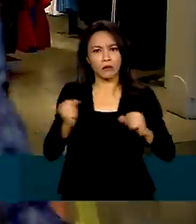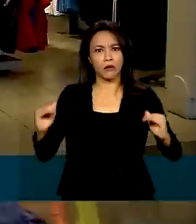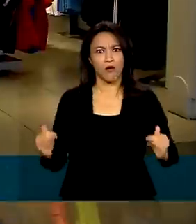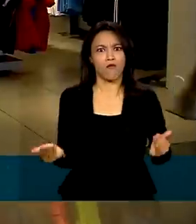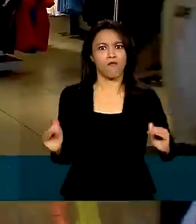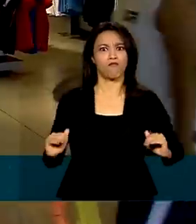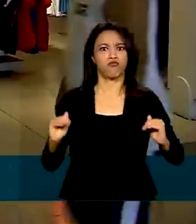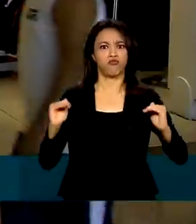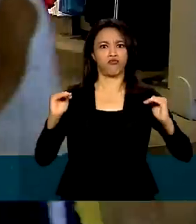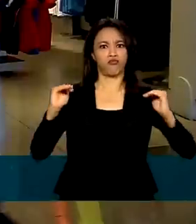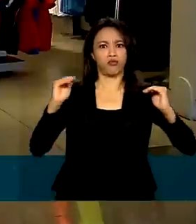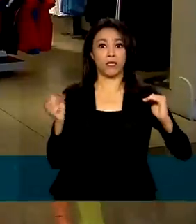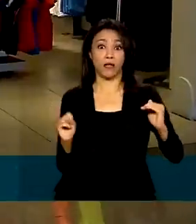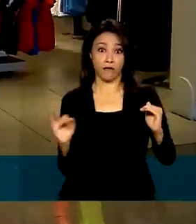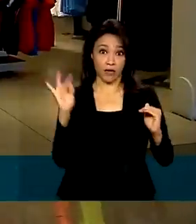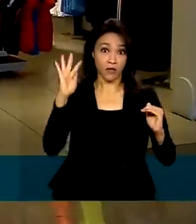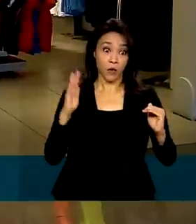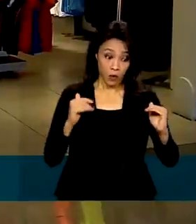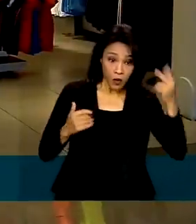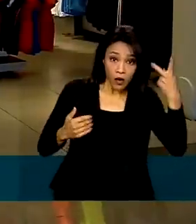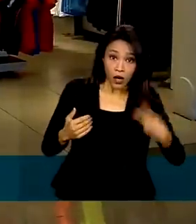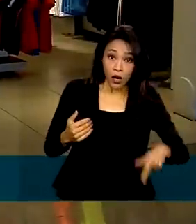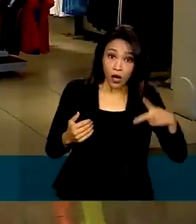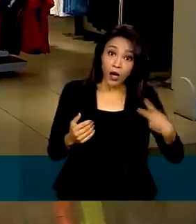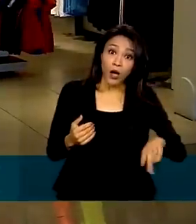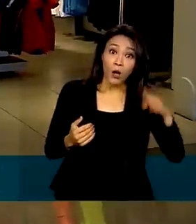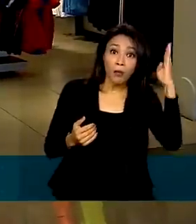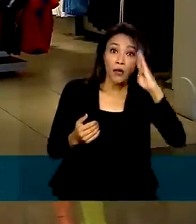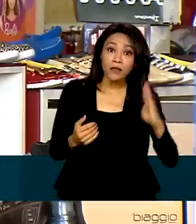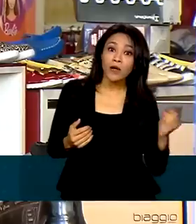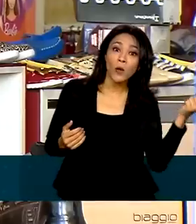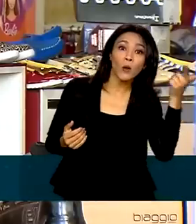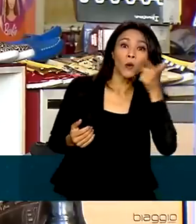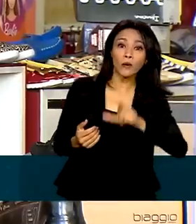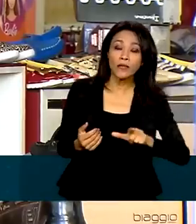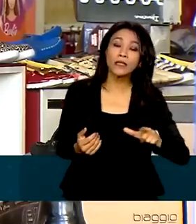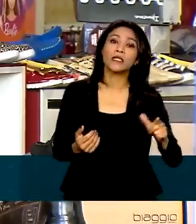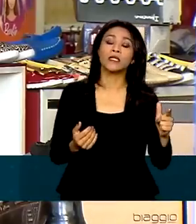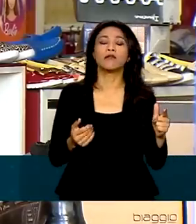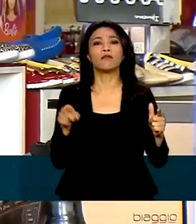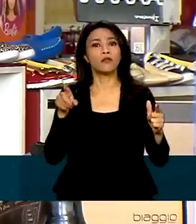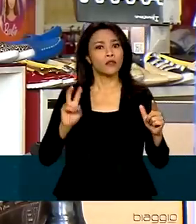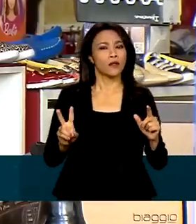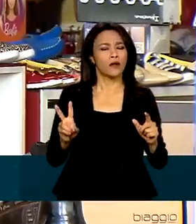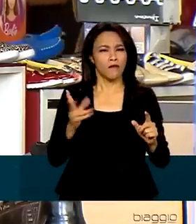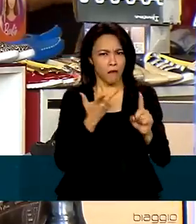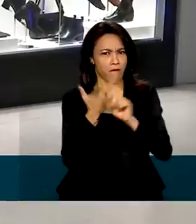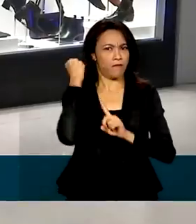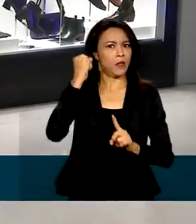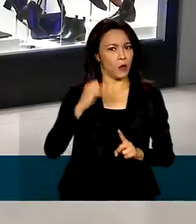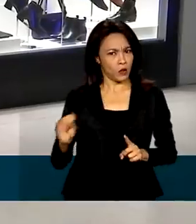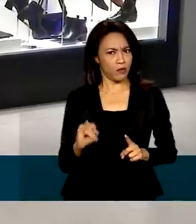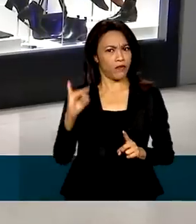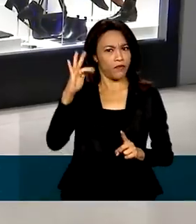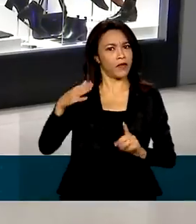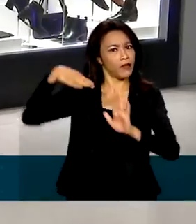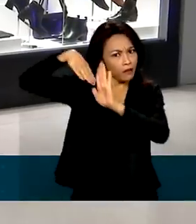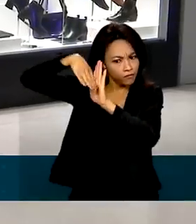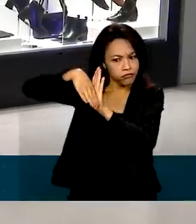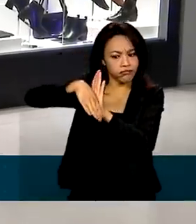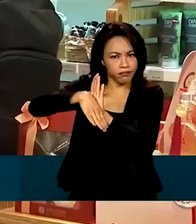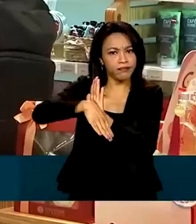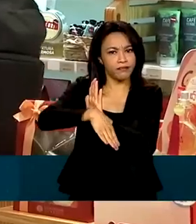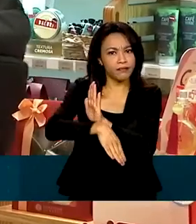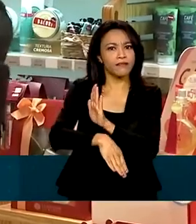o Brasil está conseguindo essas vitórias contra a inflação nos últimos quatro meses, com essa deflação que nós estamos tendo,